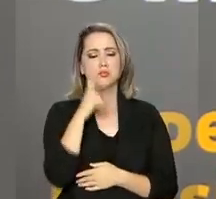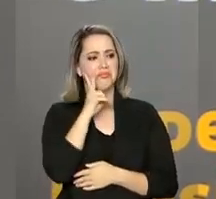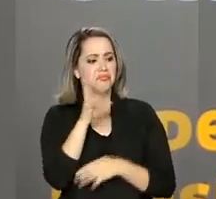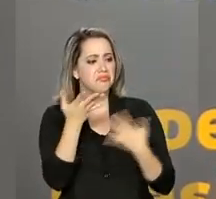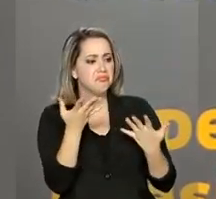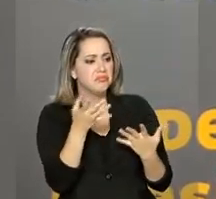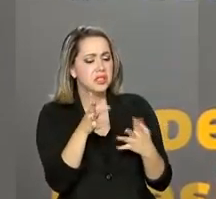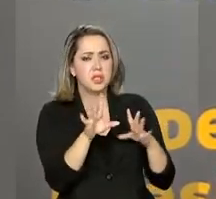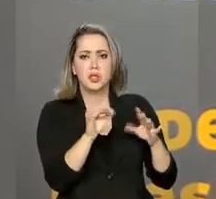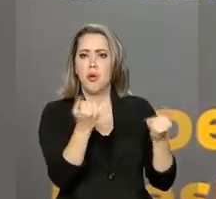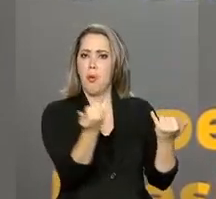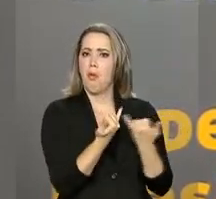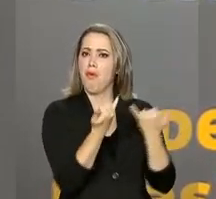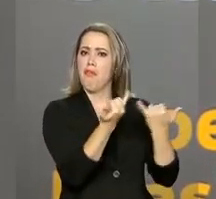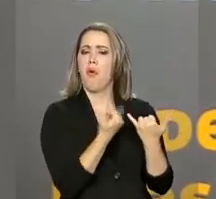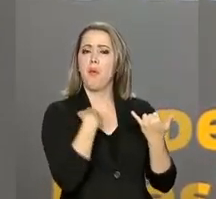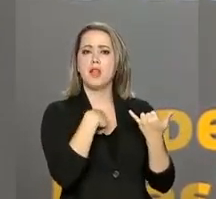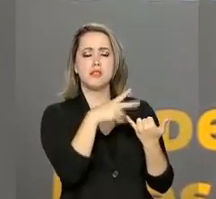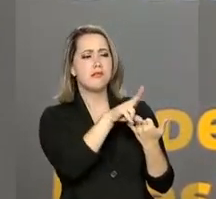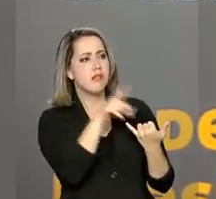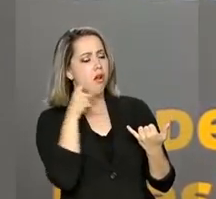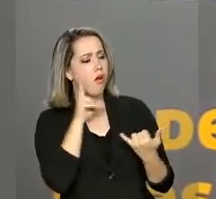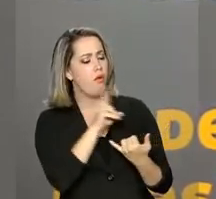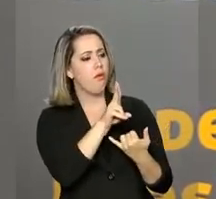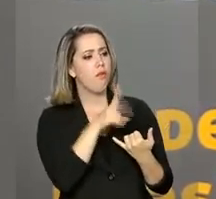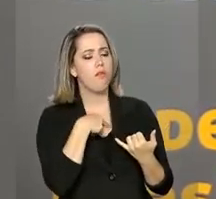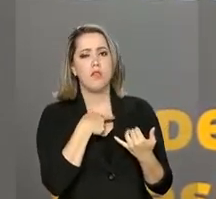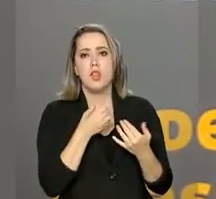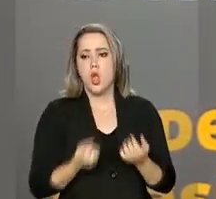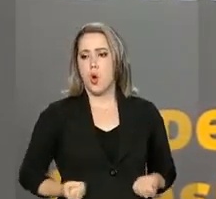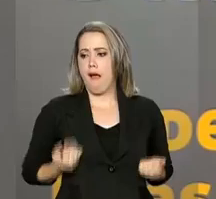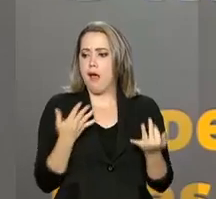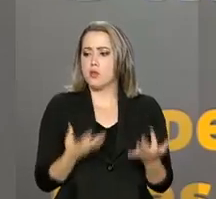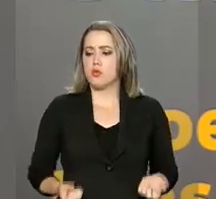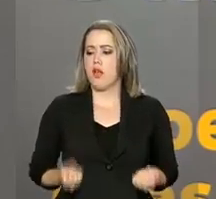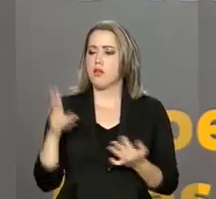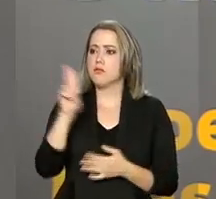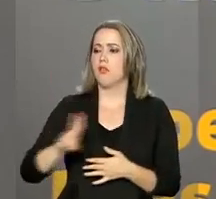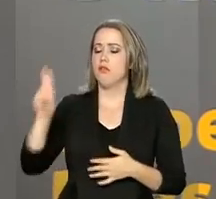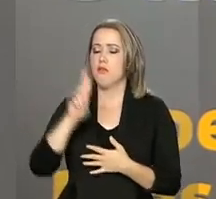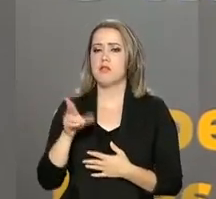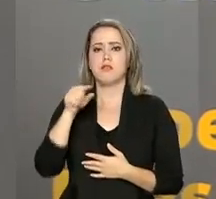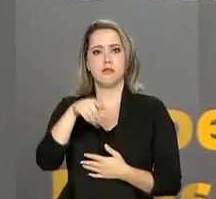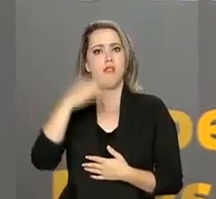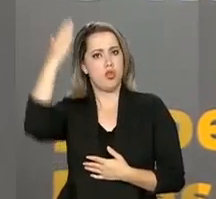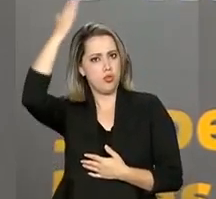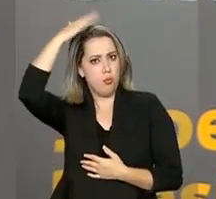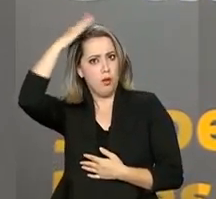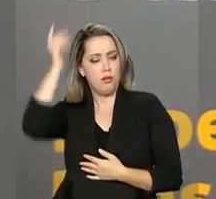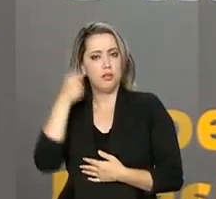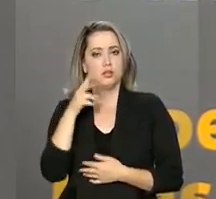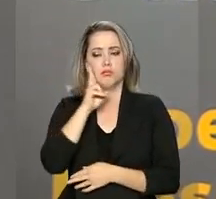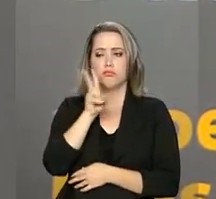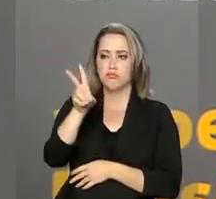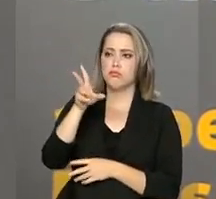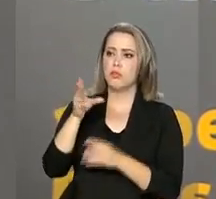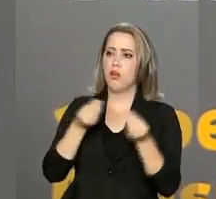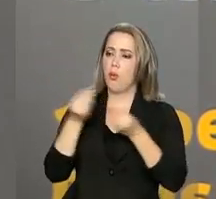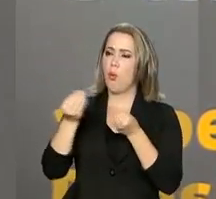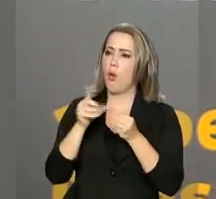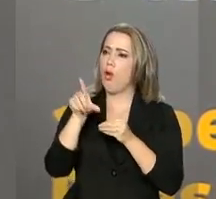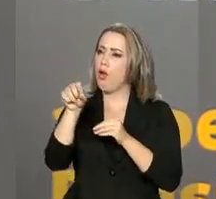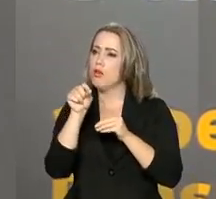e de repente eu estava vendo os elementos de despesa da Universidade Federal, e eu resolvi ver os elementos